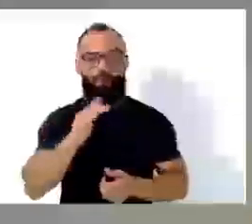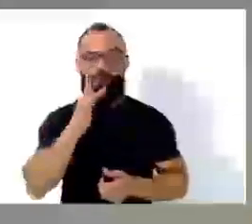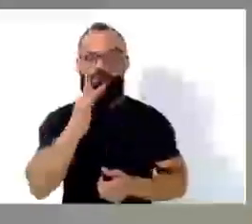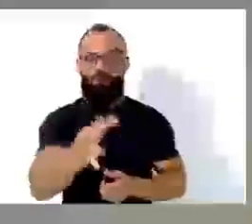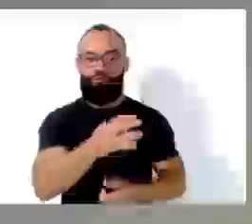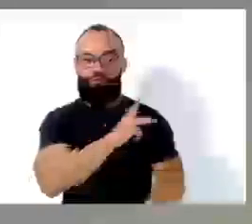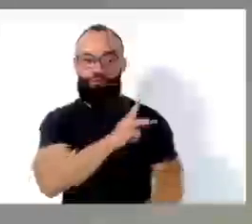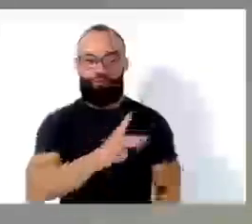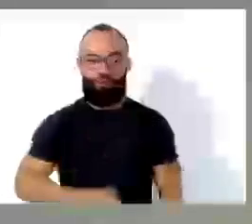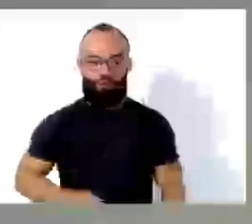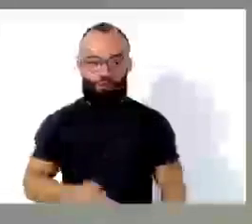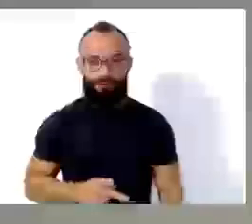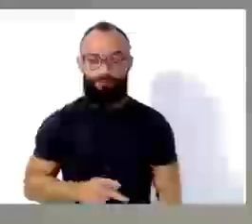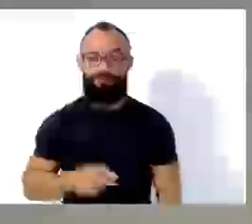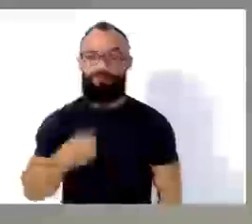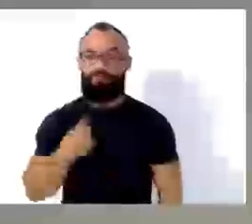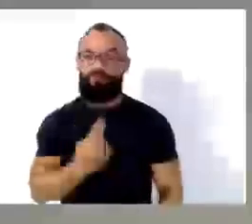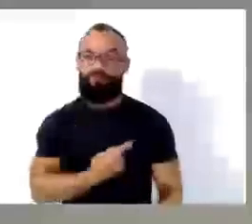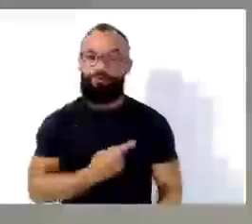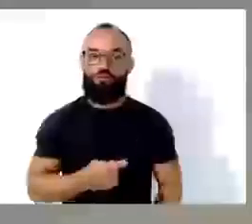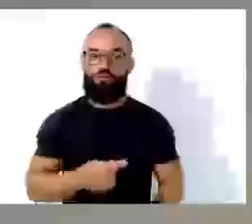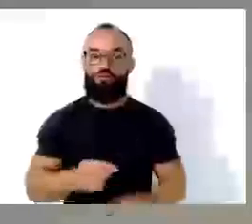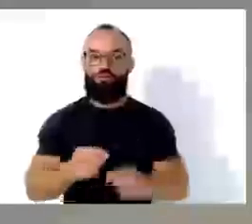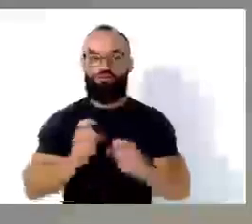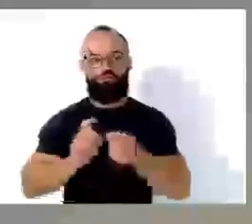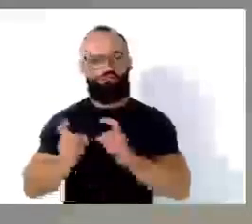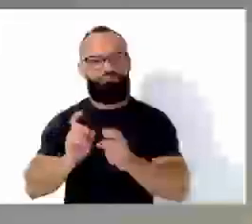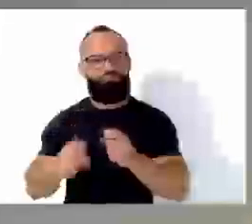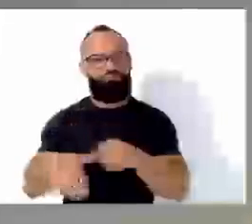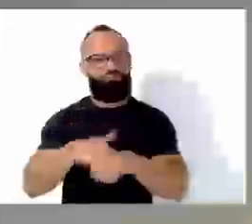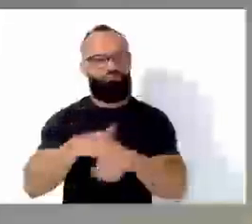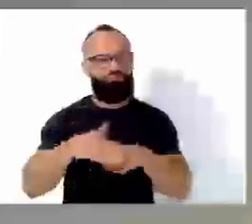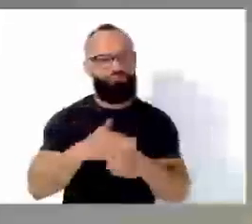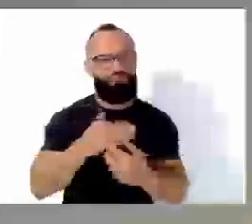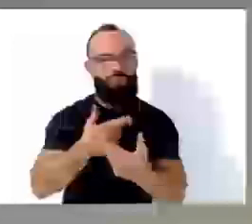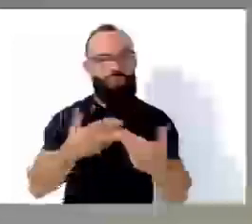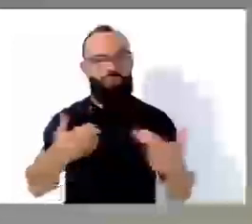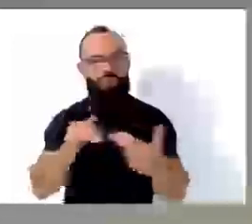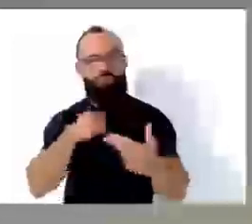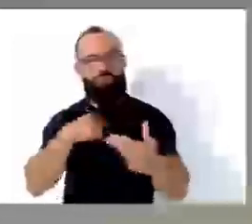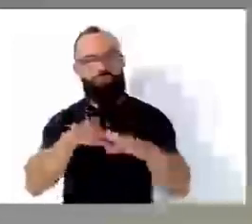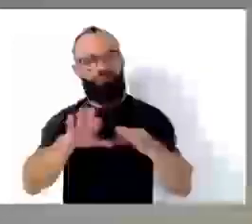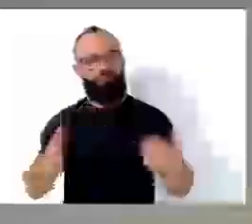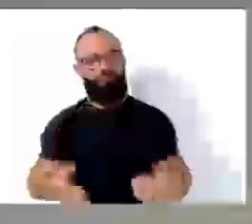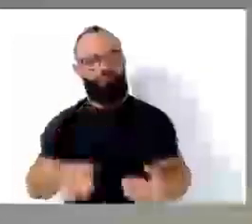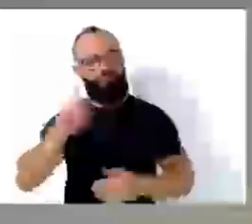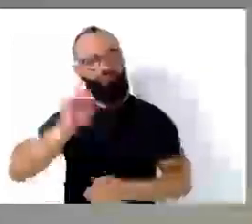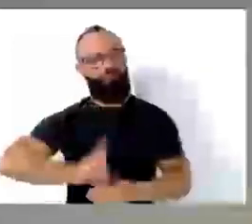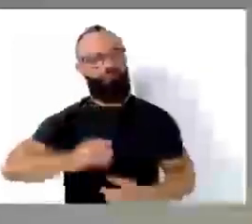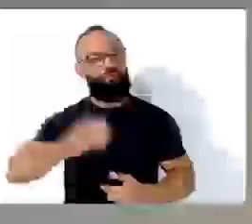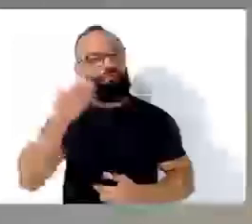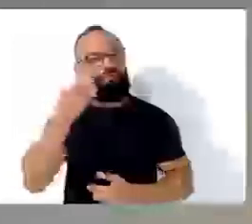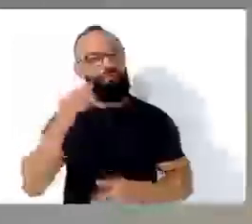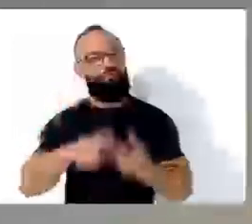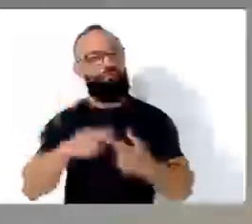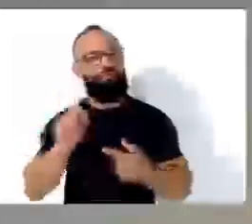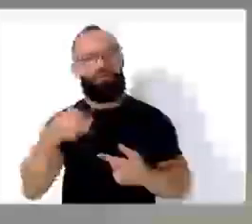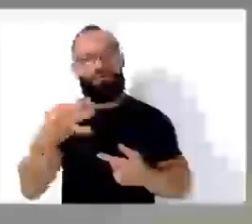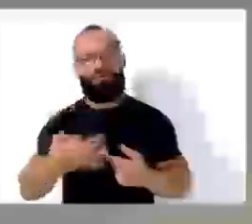né? A gente reúna a sua mesa diretora, veja o que é viável e não viável para aplicar também aqui na Câmara de Vereadores.